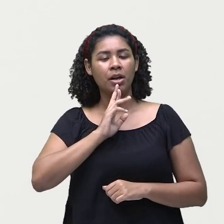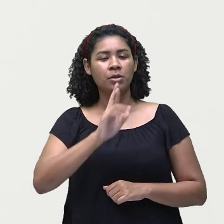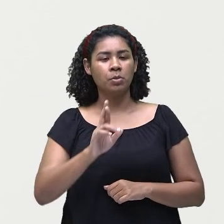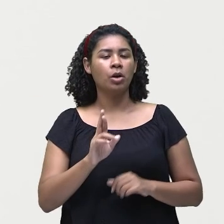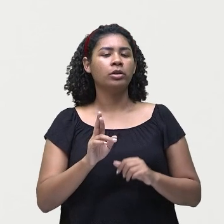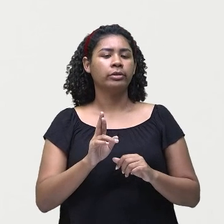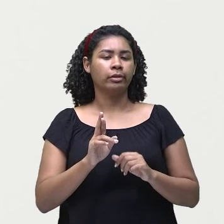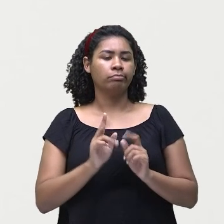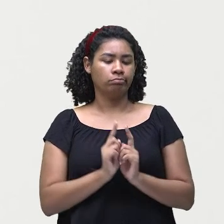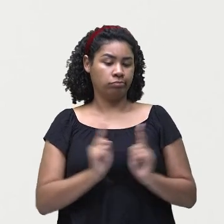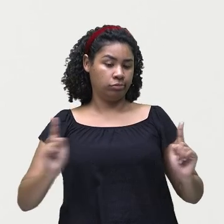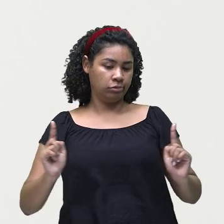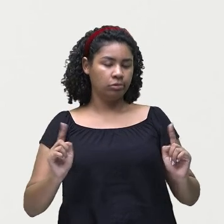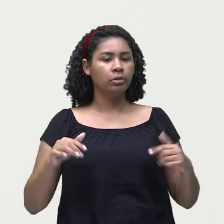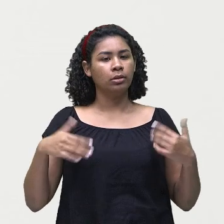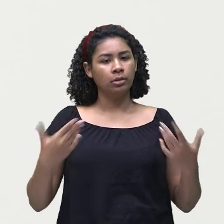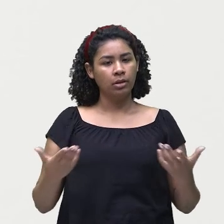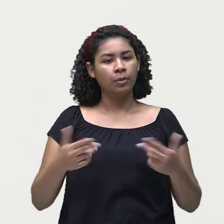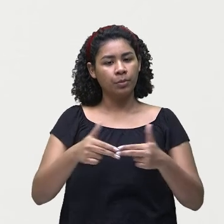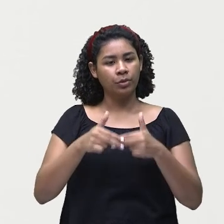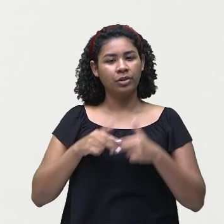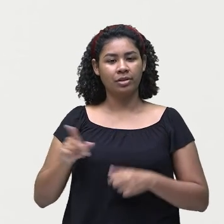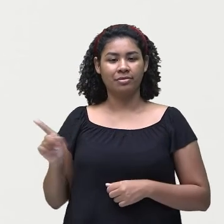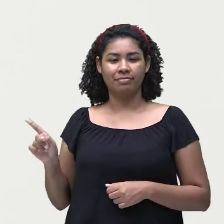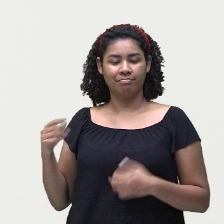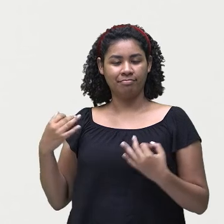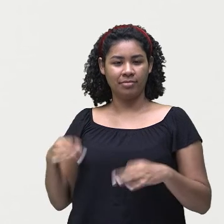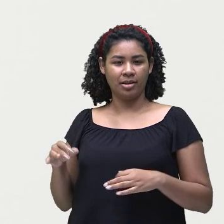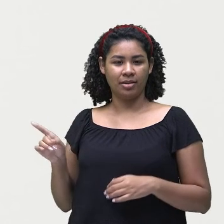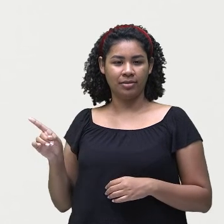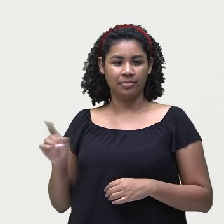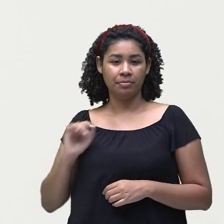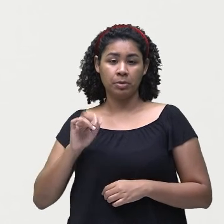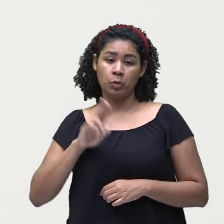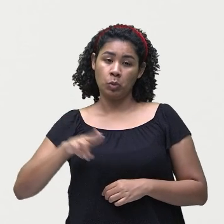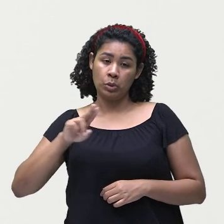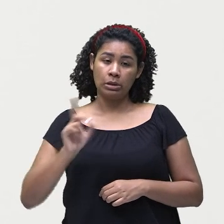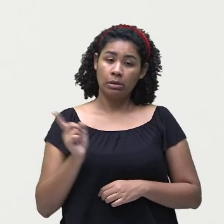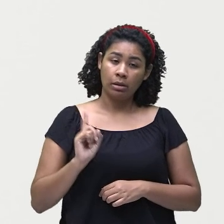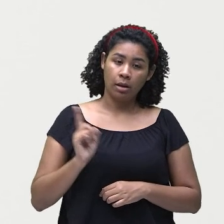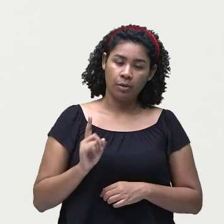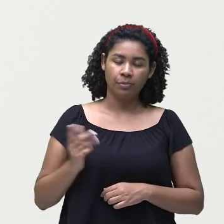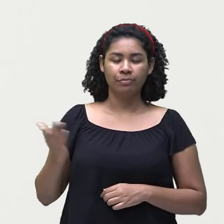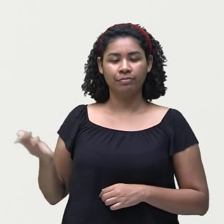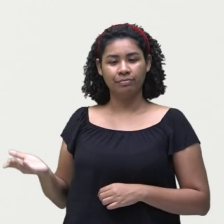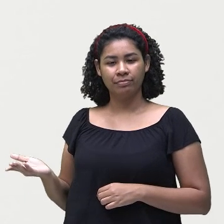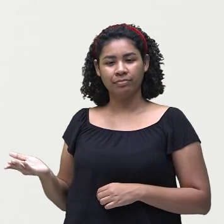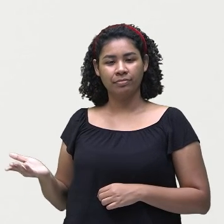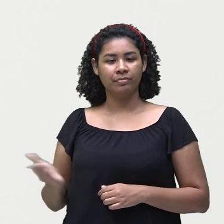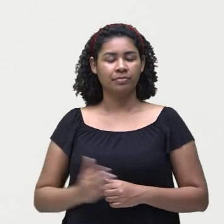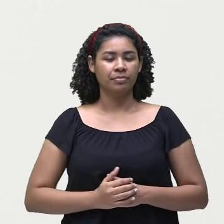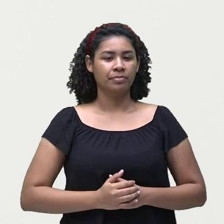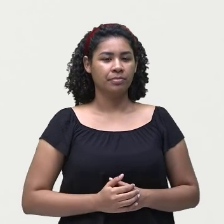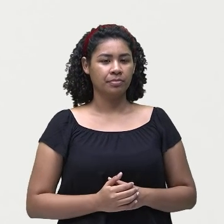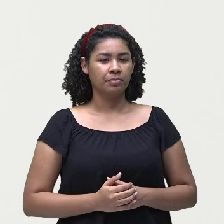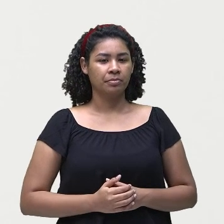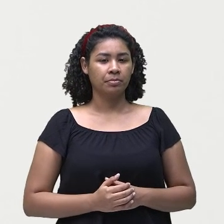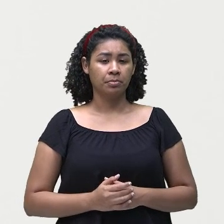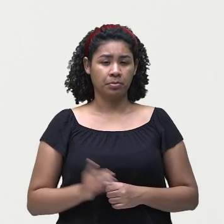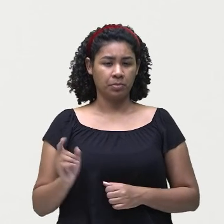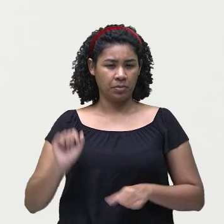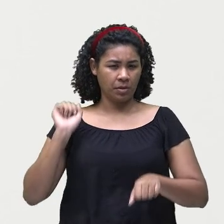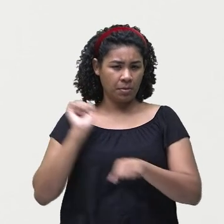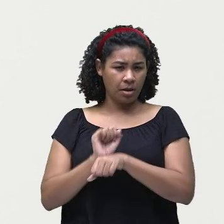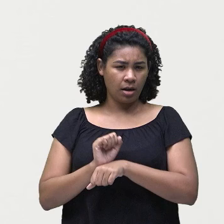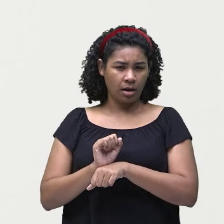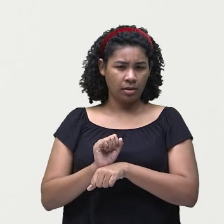play the piano. E aí, se fosse não, no, I can't play the piano. Podia parar no no,